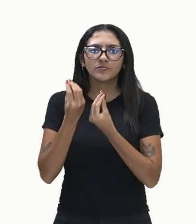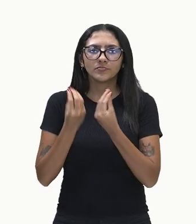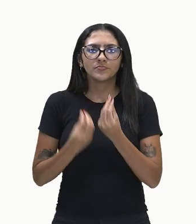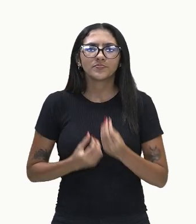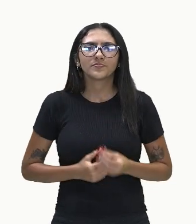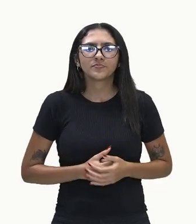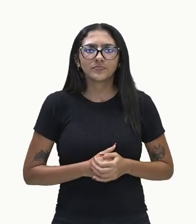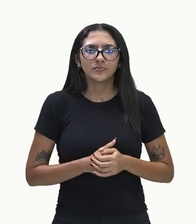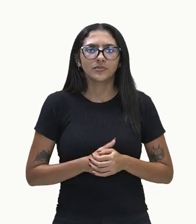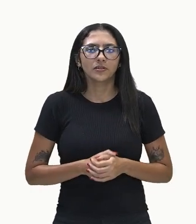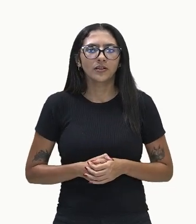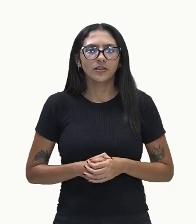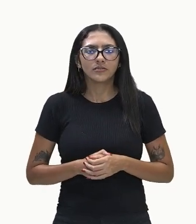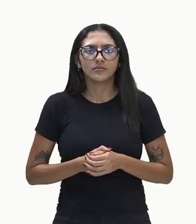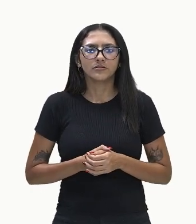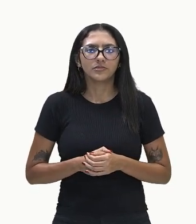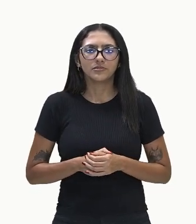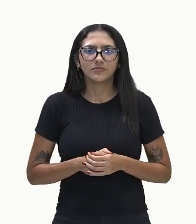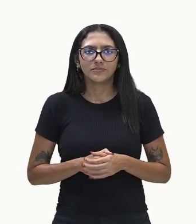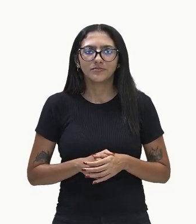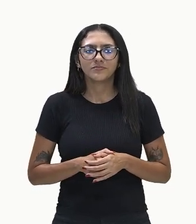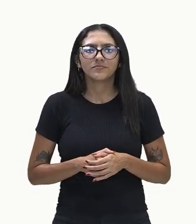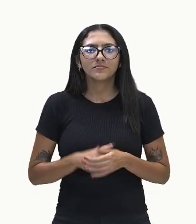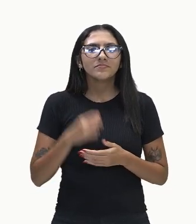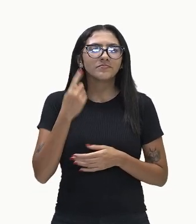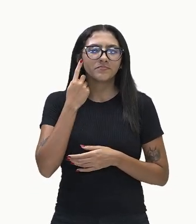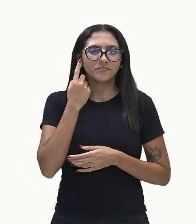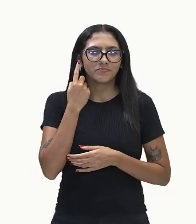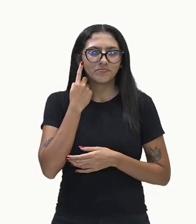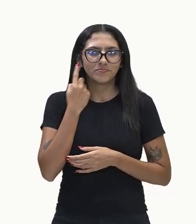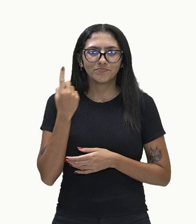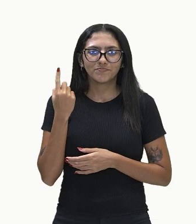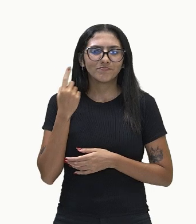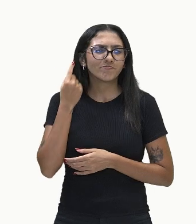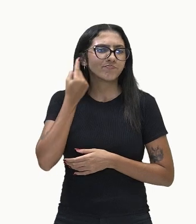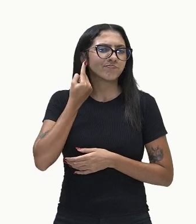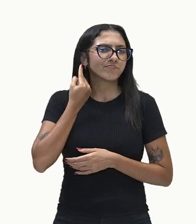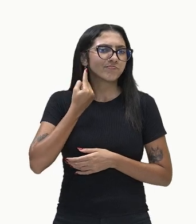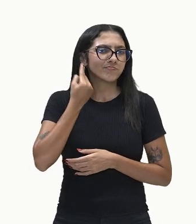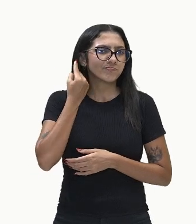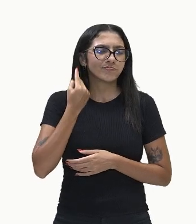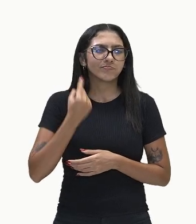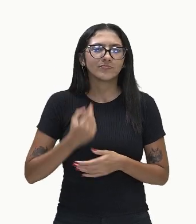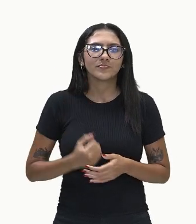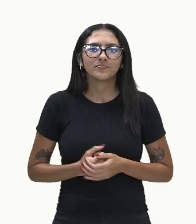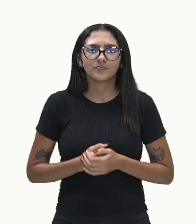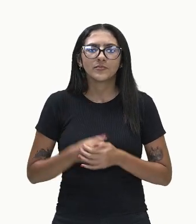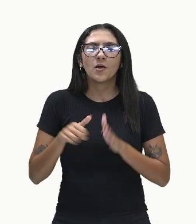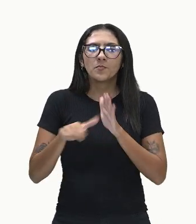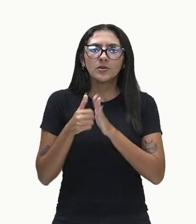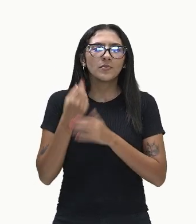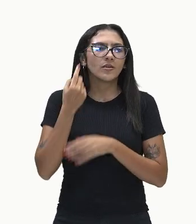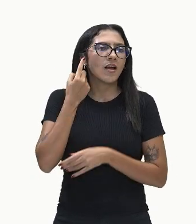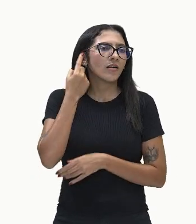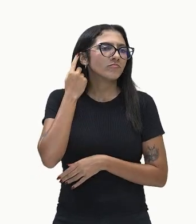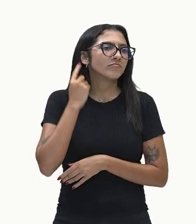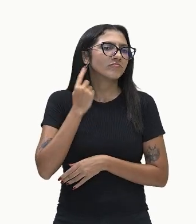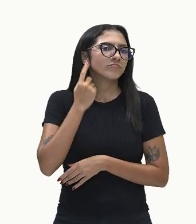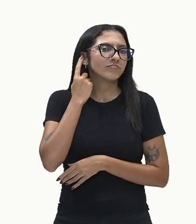Observe com atenção o esquema do ouvido humano. Tá bom? Primeiramente, tem o pavilhão auditivo.